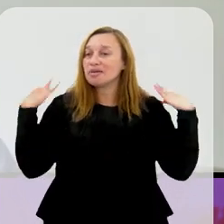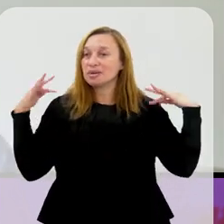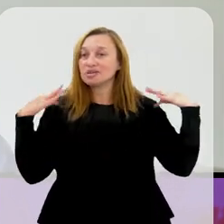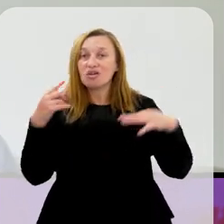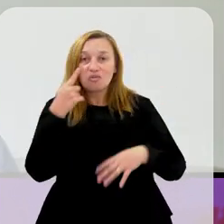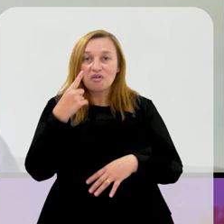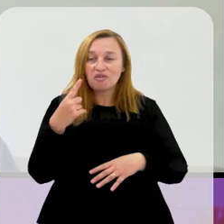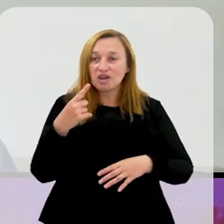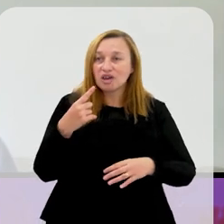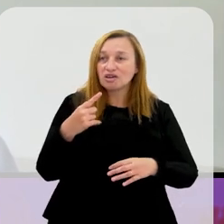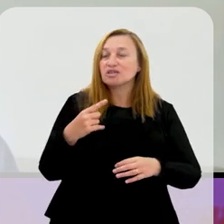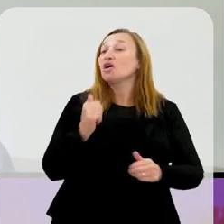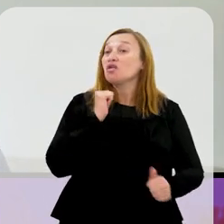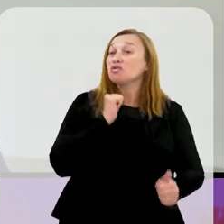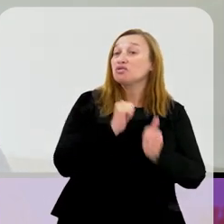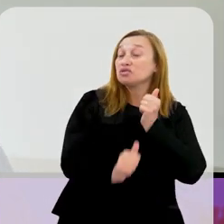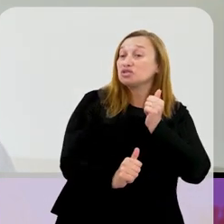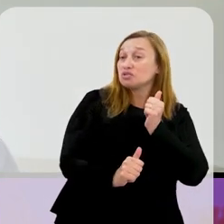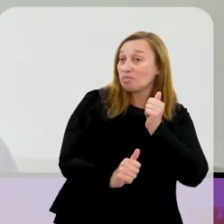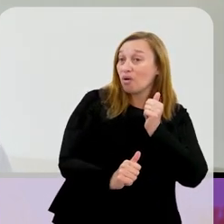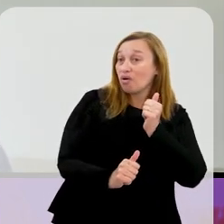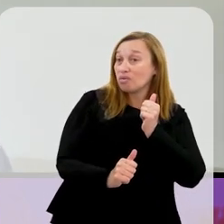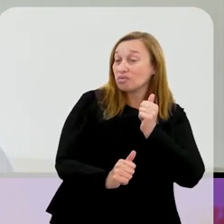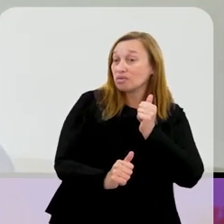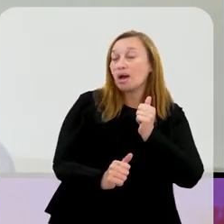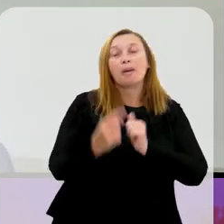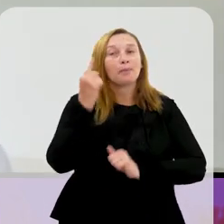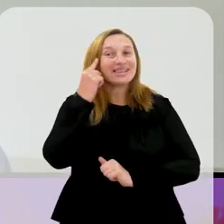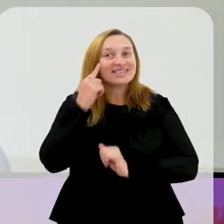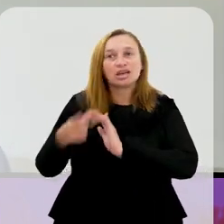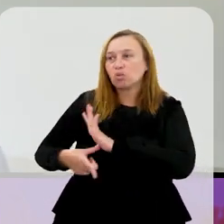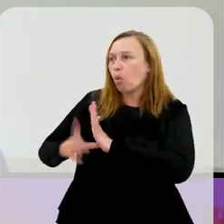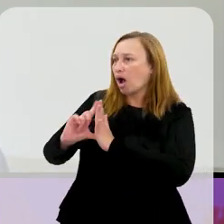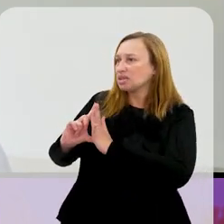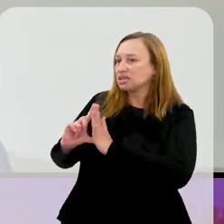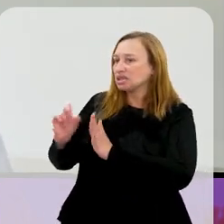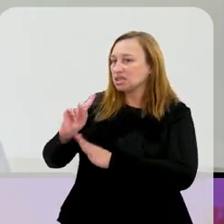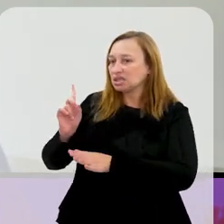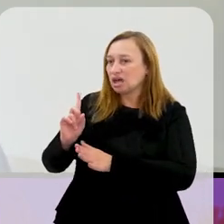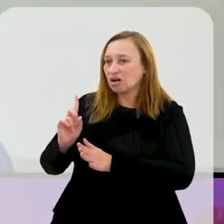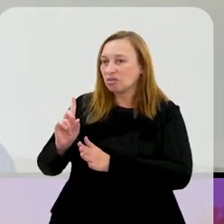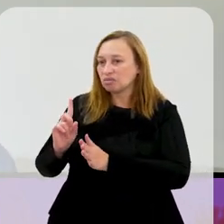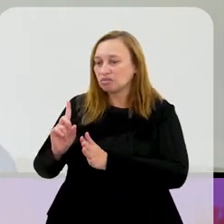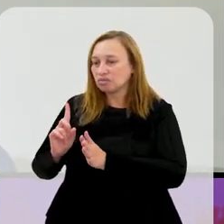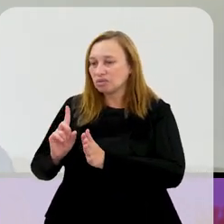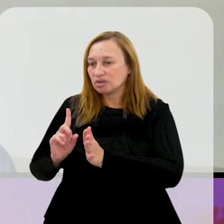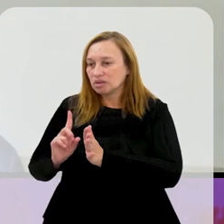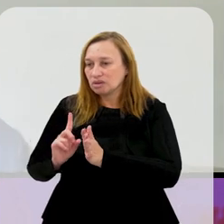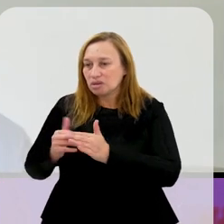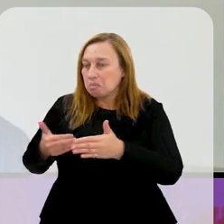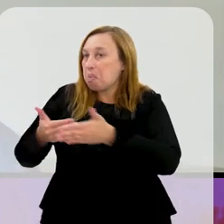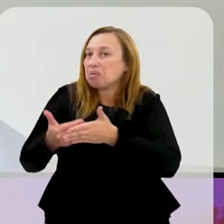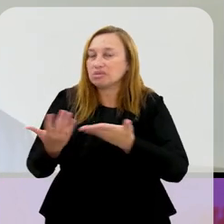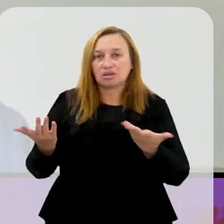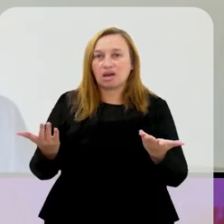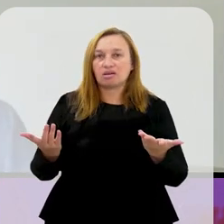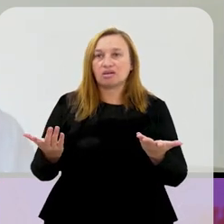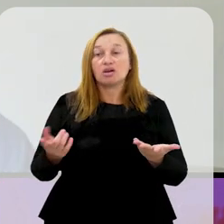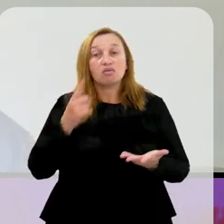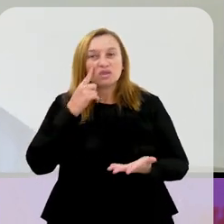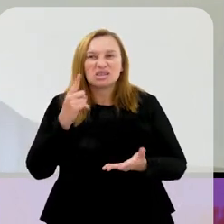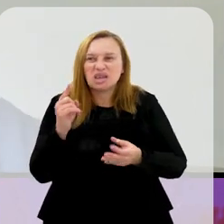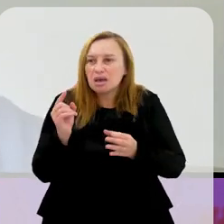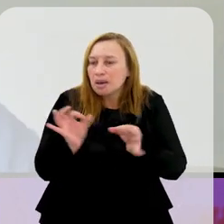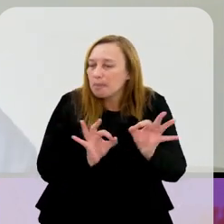turistas para vender os jogos de futebol, mas pensado com antecedência e não em cima da hora. você monta